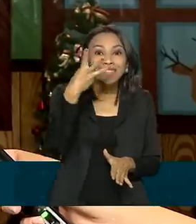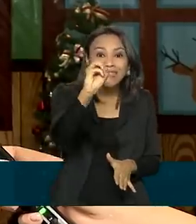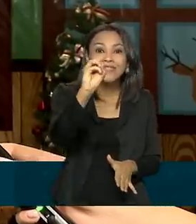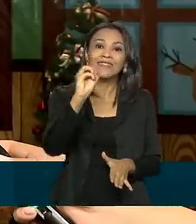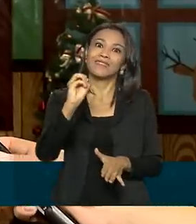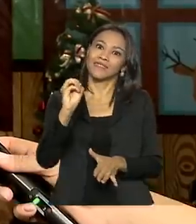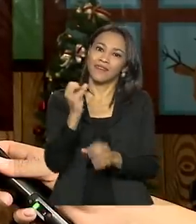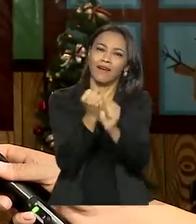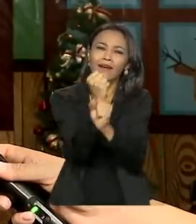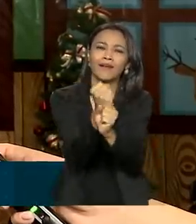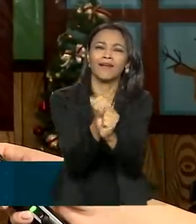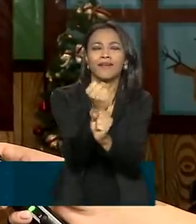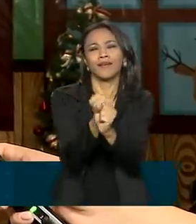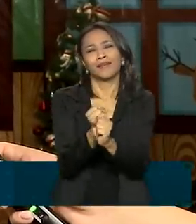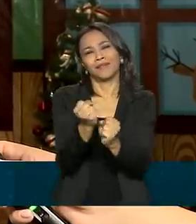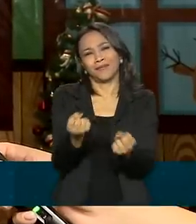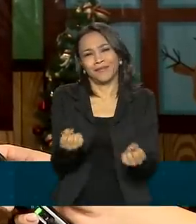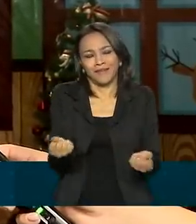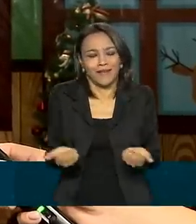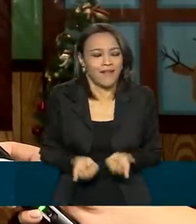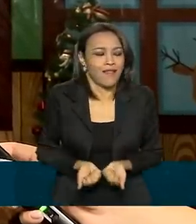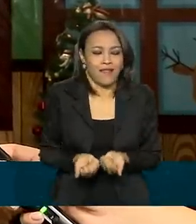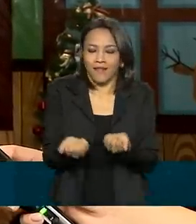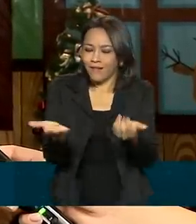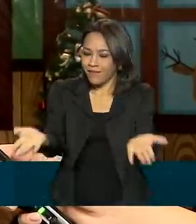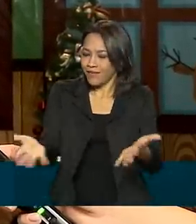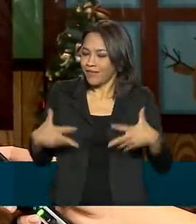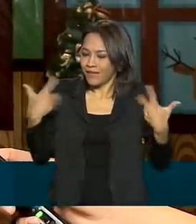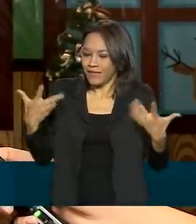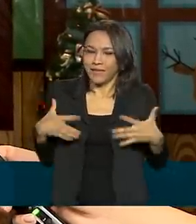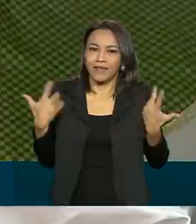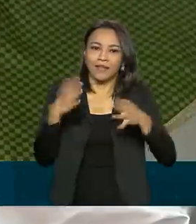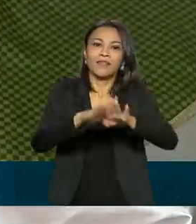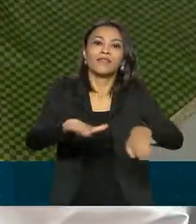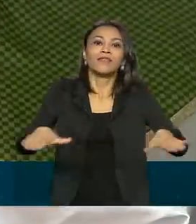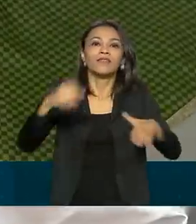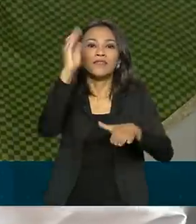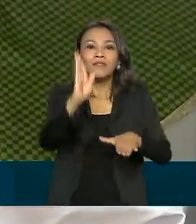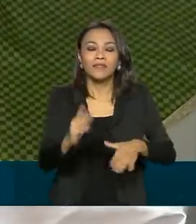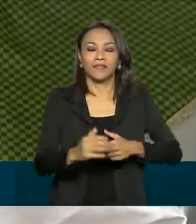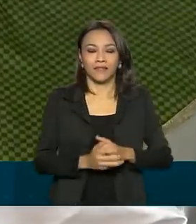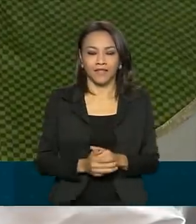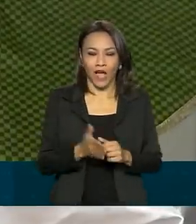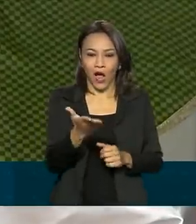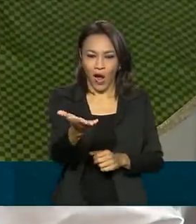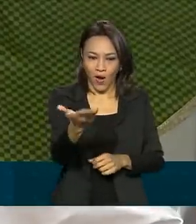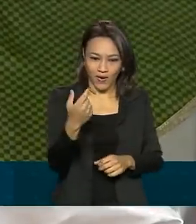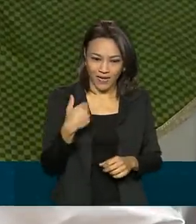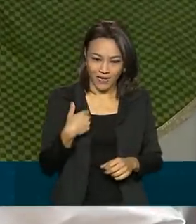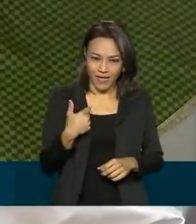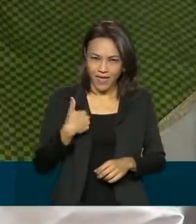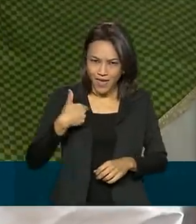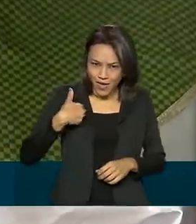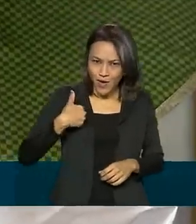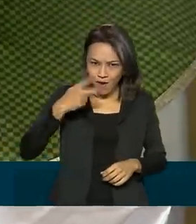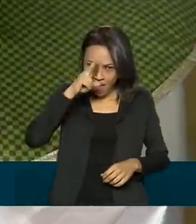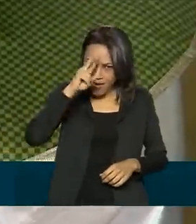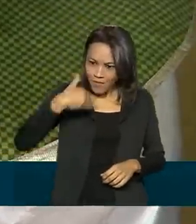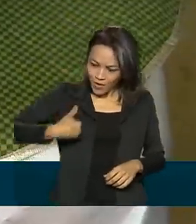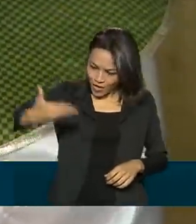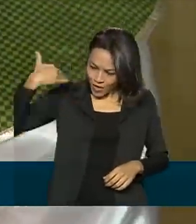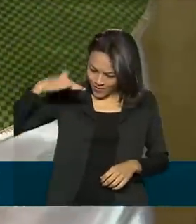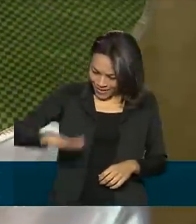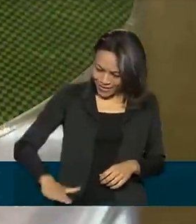praticando o bem, levando alegria às crianças do Brasil. Olha como é que o tempo passou rápido. Eu lembro quando criança escrevia